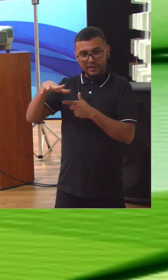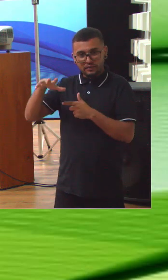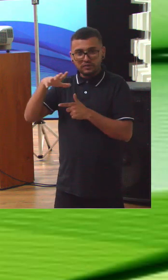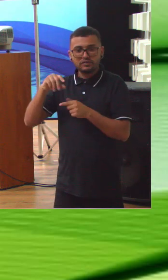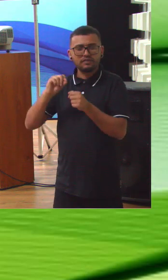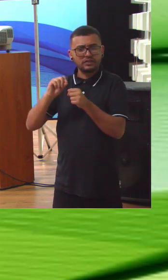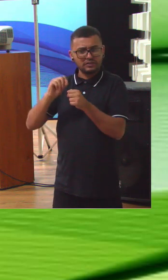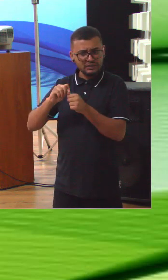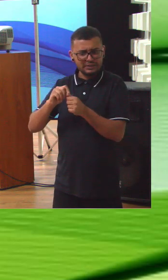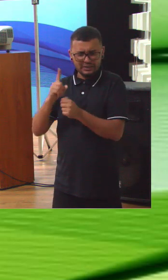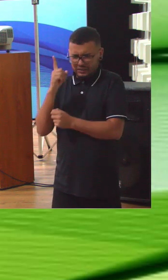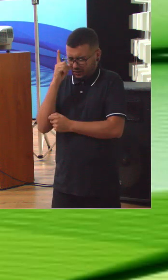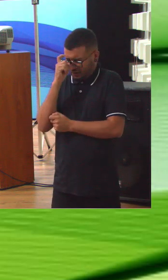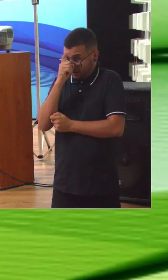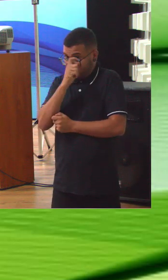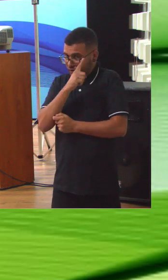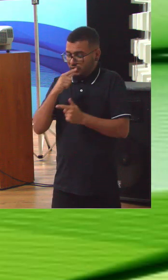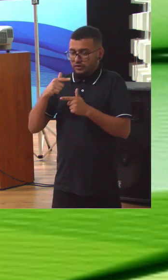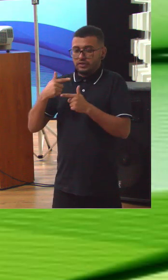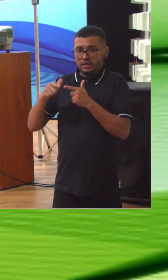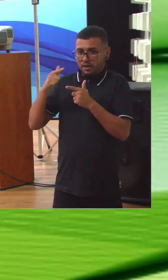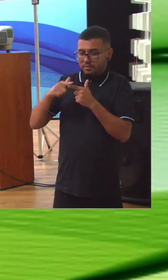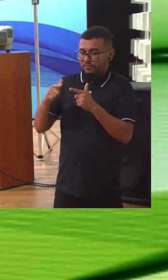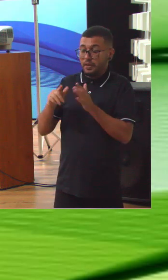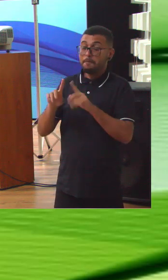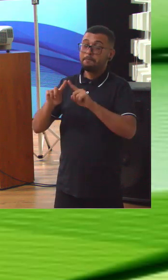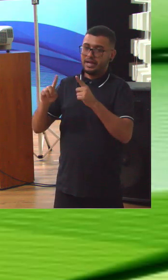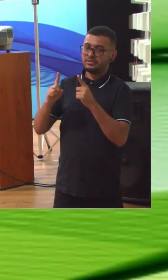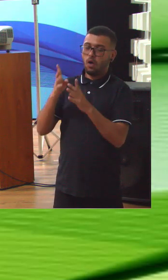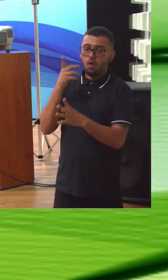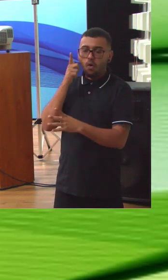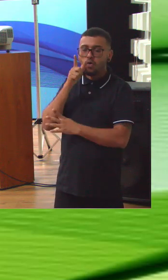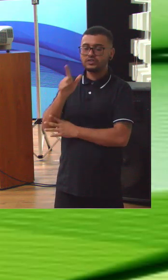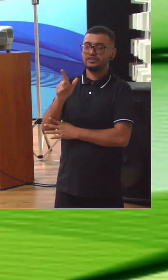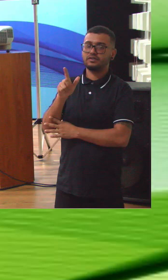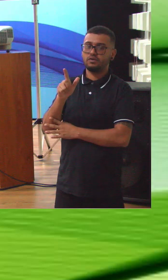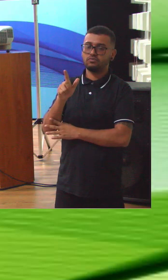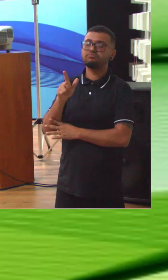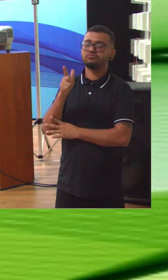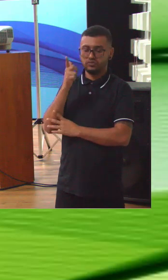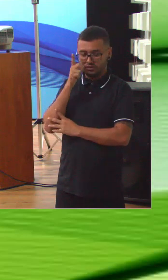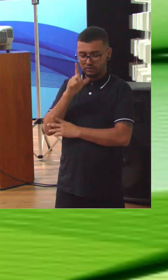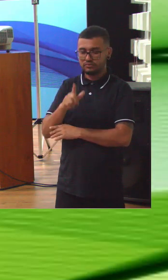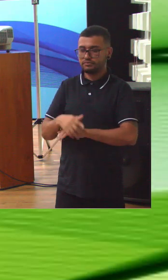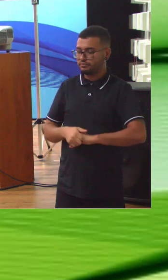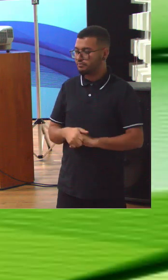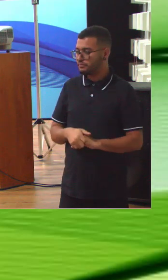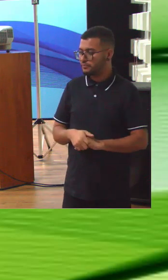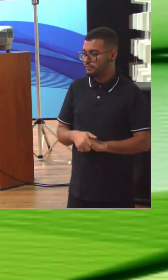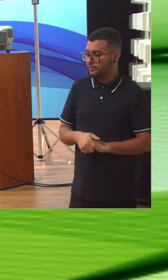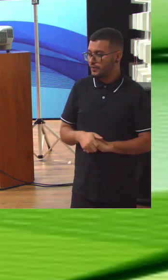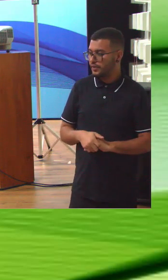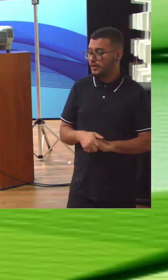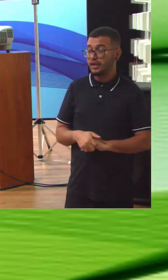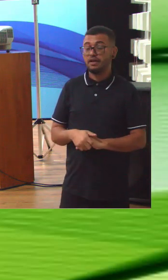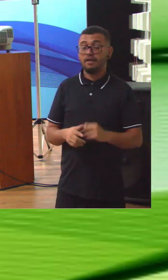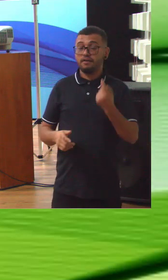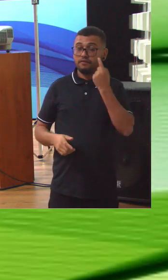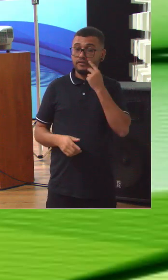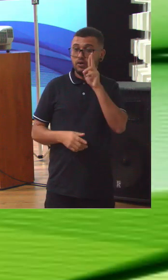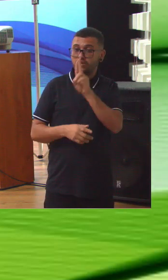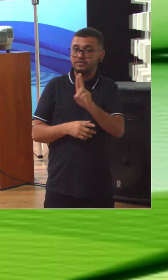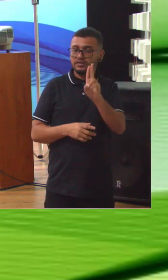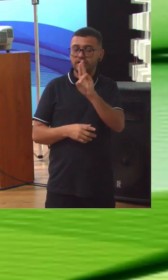desafios imensos para fazer isso aqui acontecer mas tem como fazer e aqui é o caso de Universidade